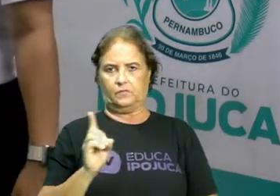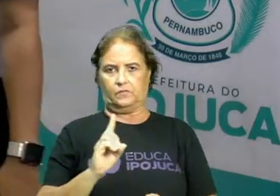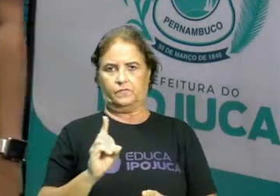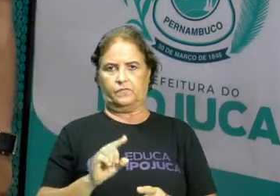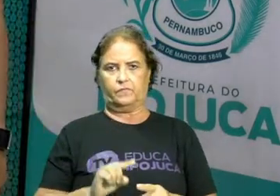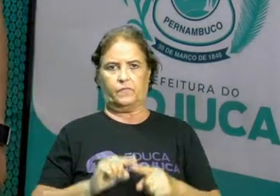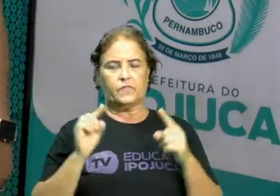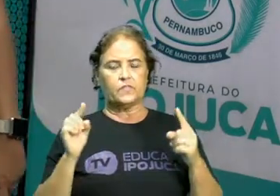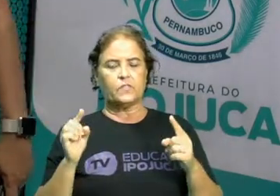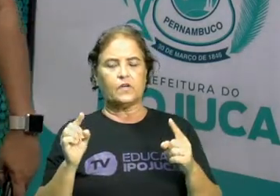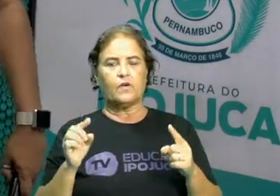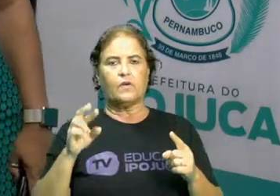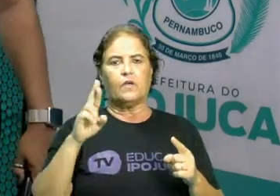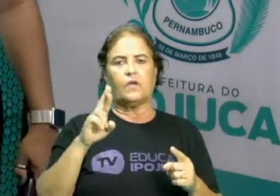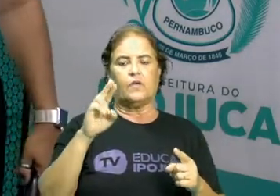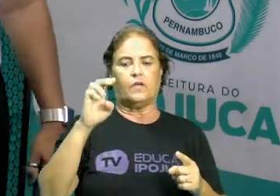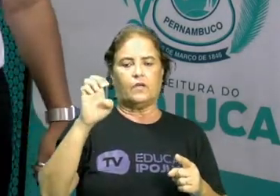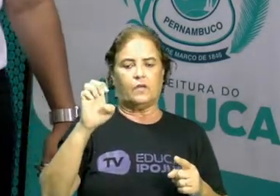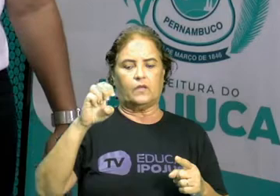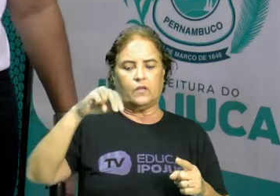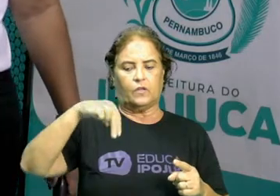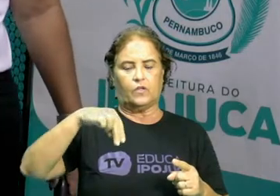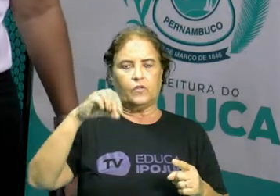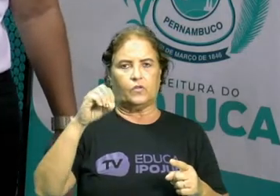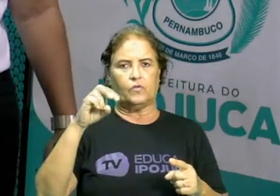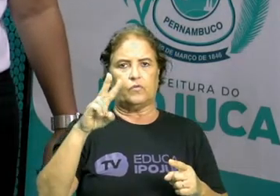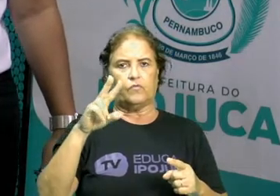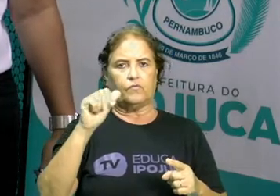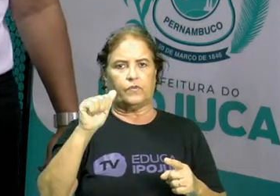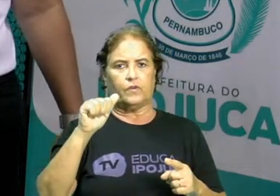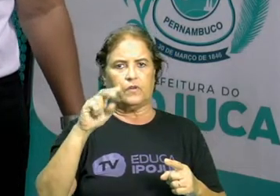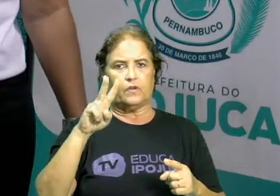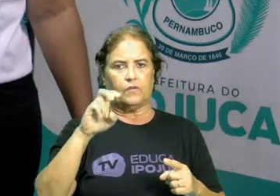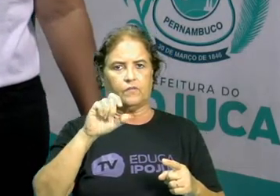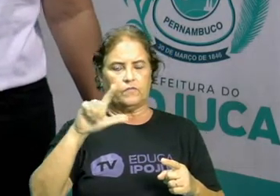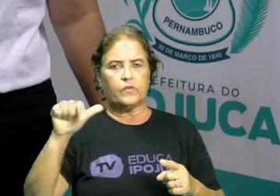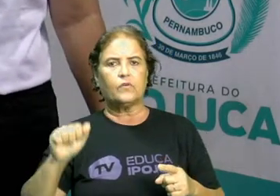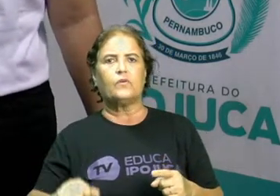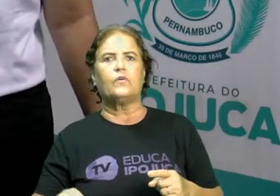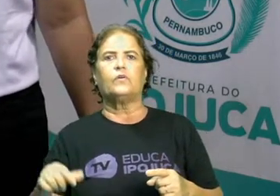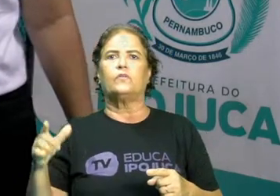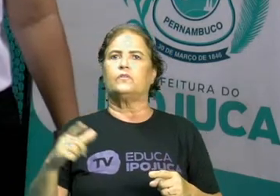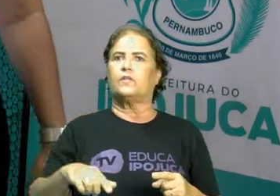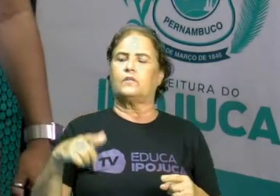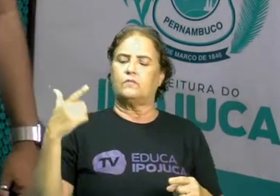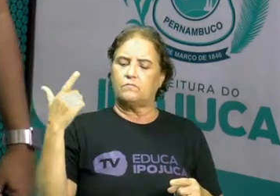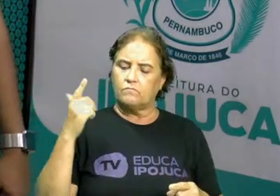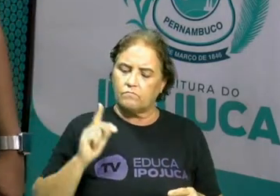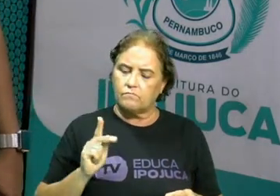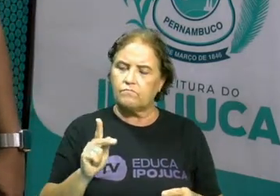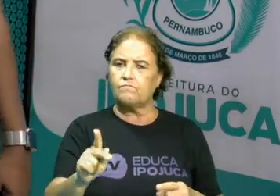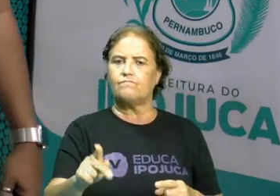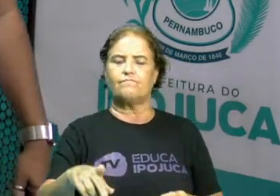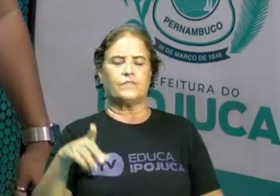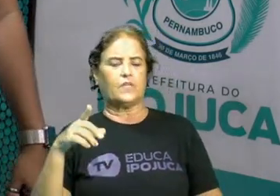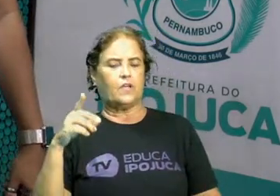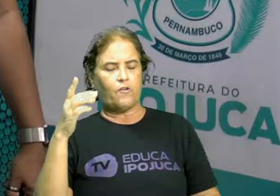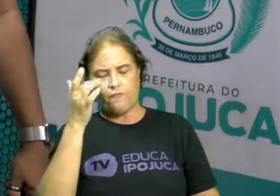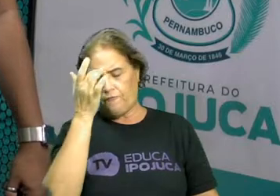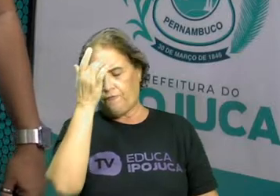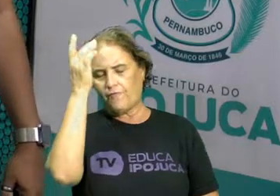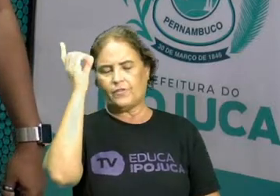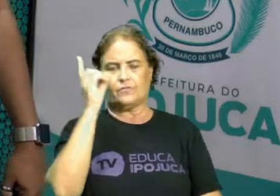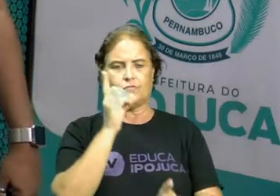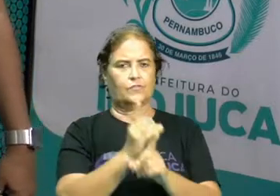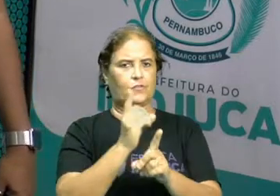Já o renovável são aqueles que estão em constante renovação, que é fácil eu achar. Mas isso